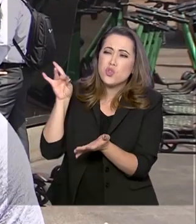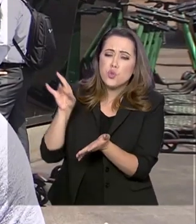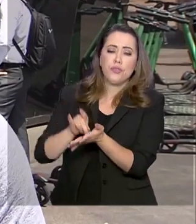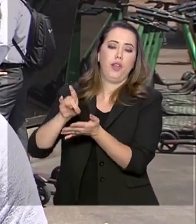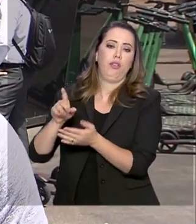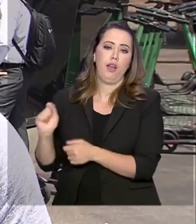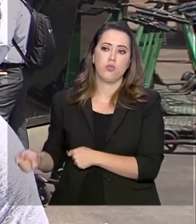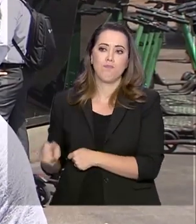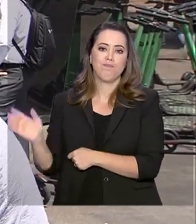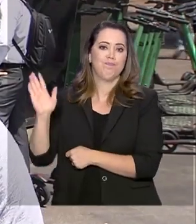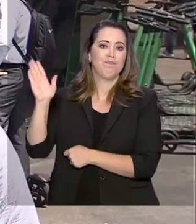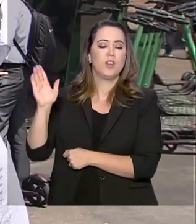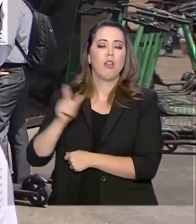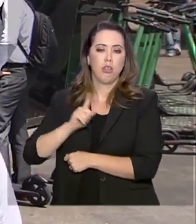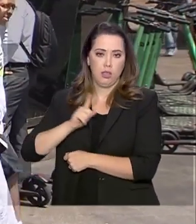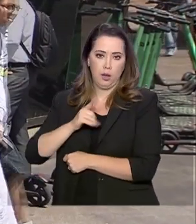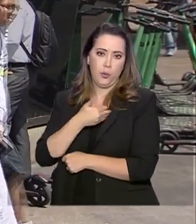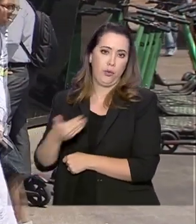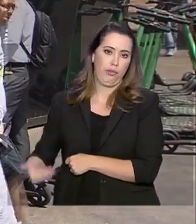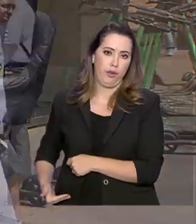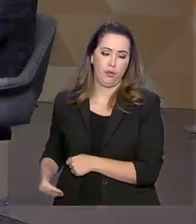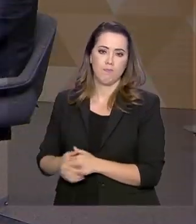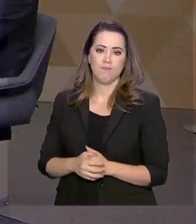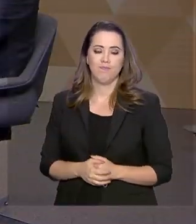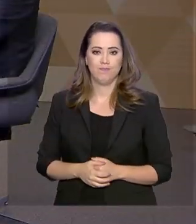que o pregão traz para os cofres públicos?